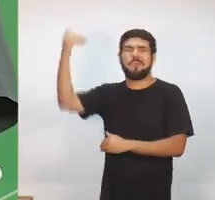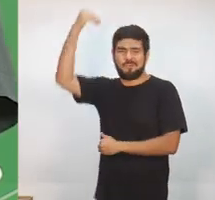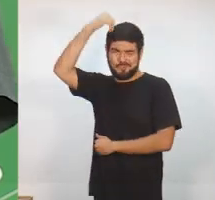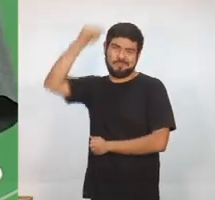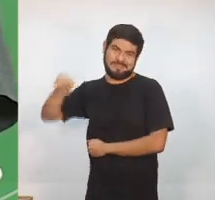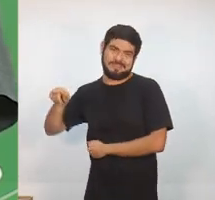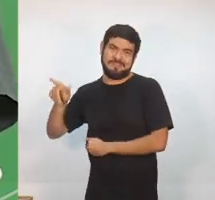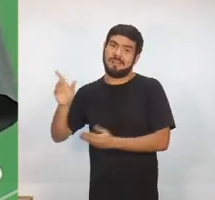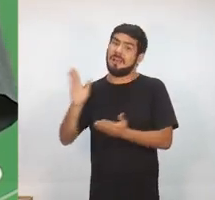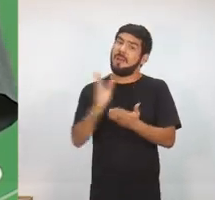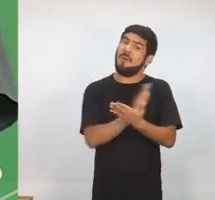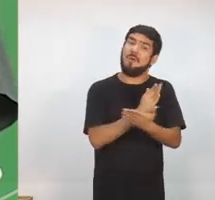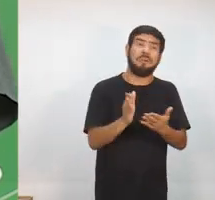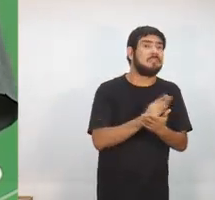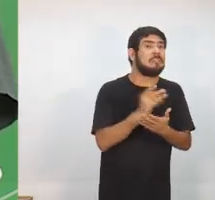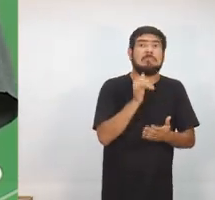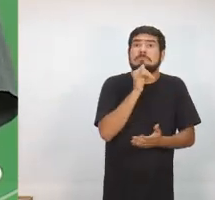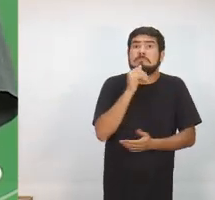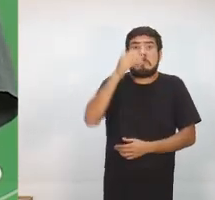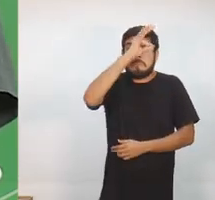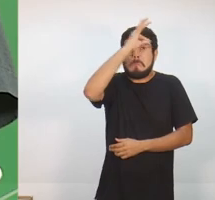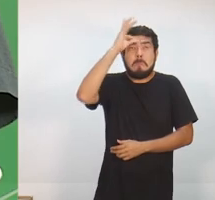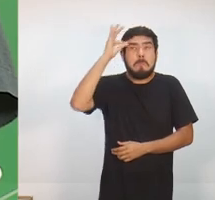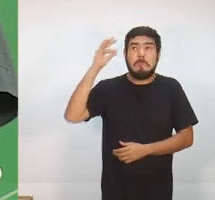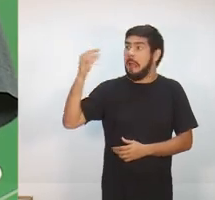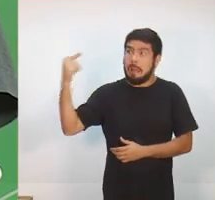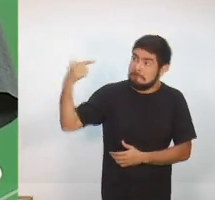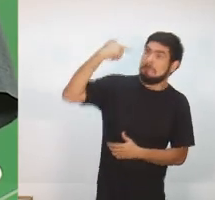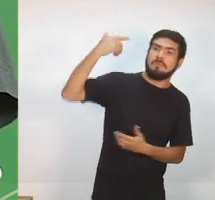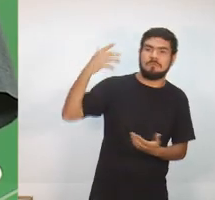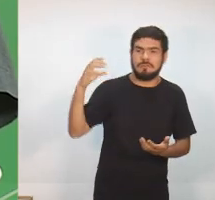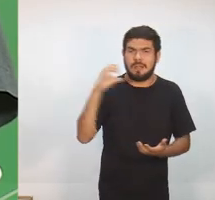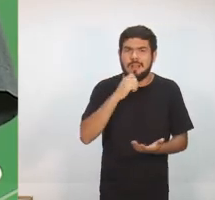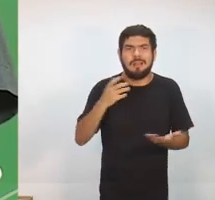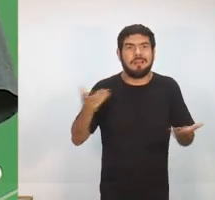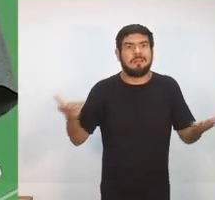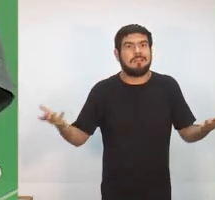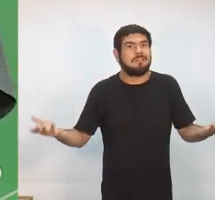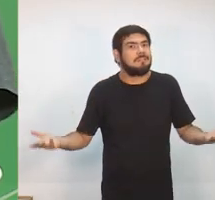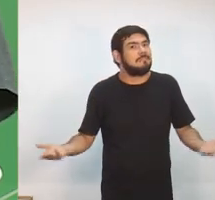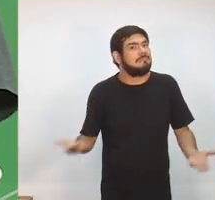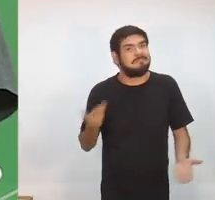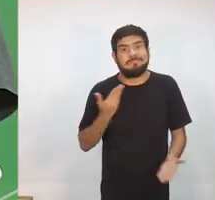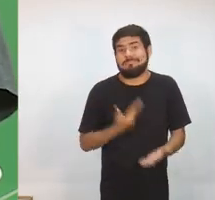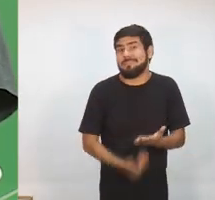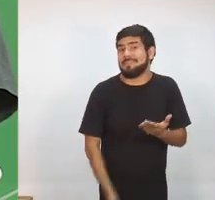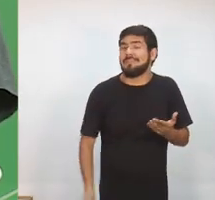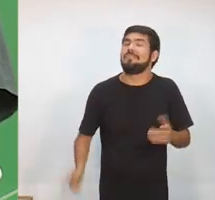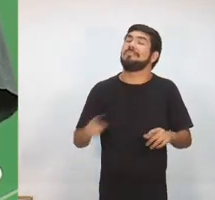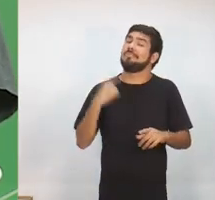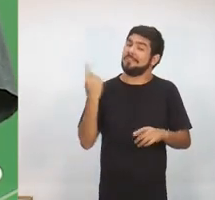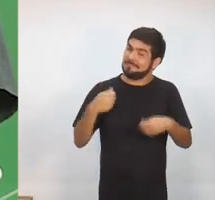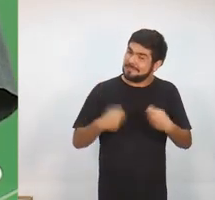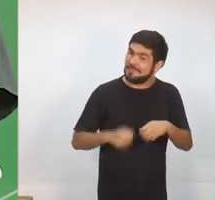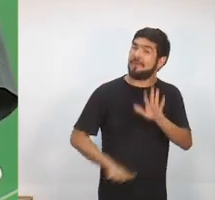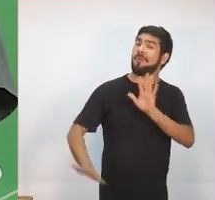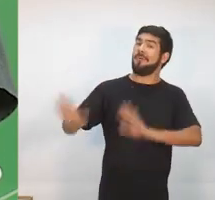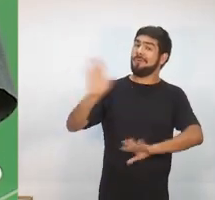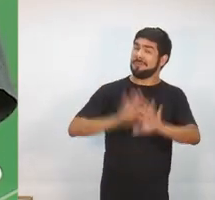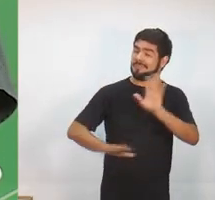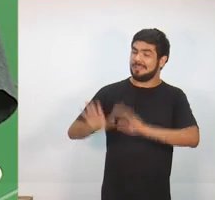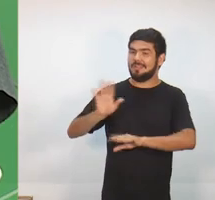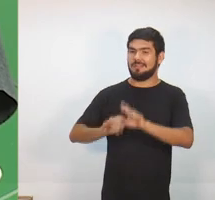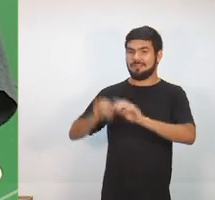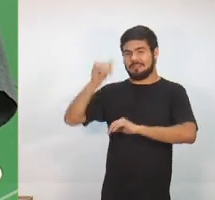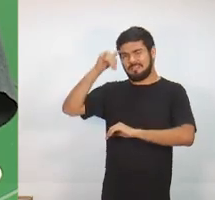ali naquele momento, na hora errada, no lugar errado, e suas vidas foram ceifadas. Pela prevenção, nós temos que fazer com que essa